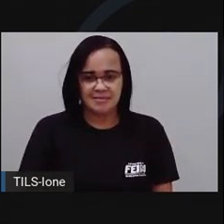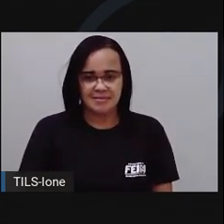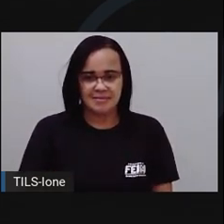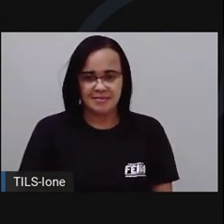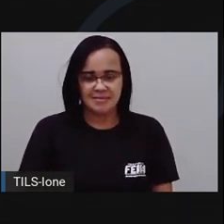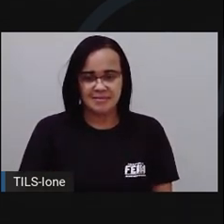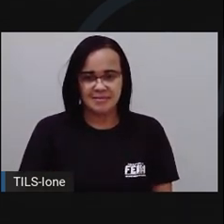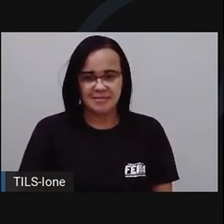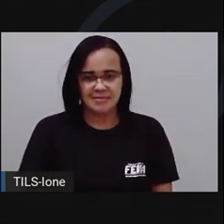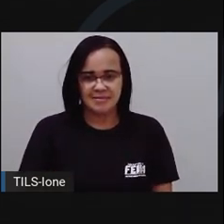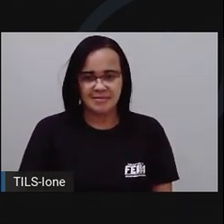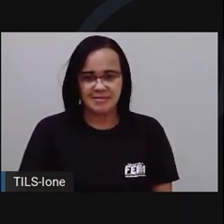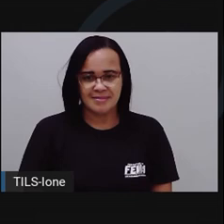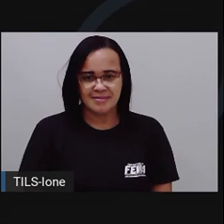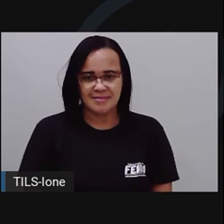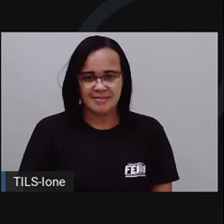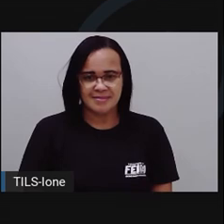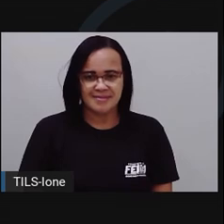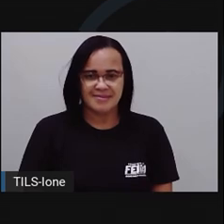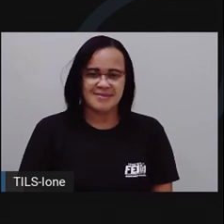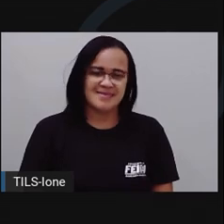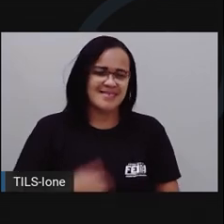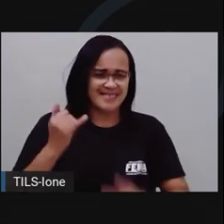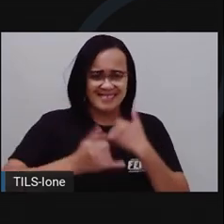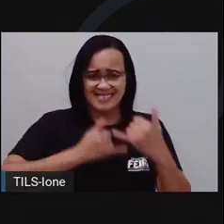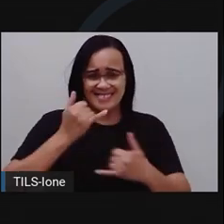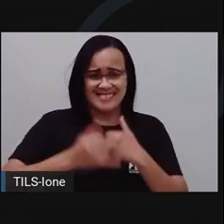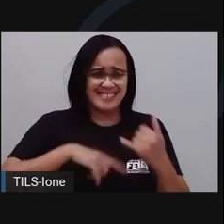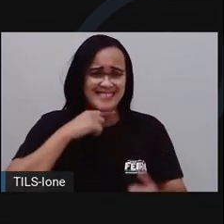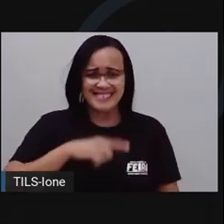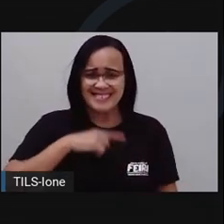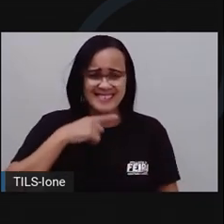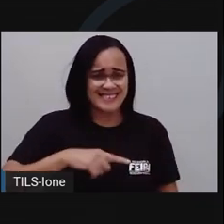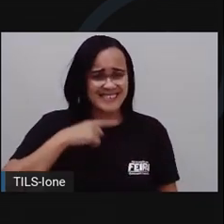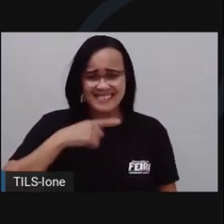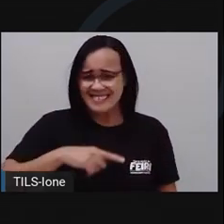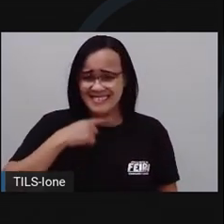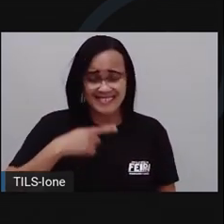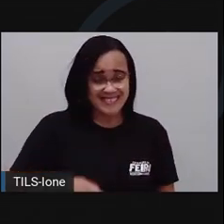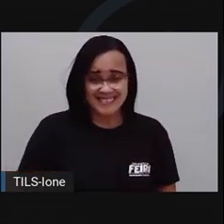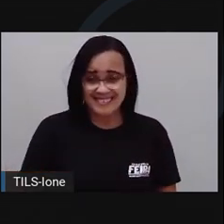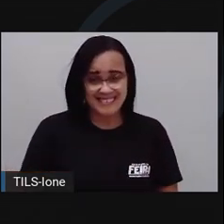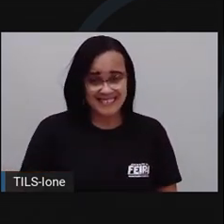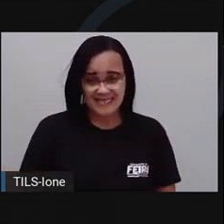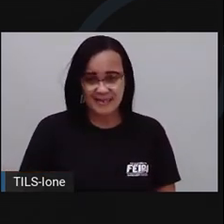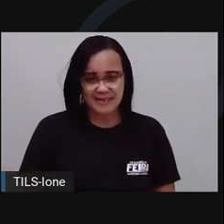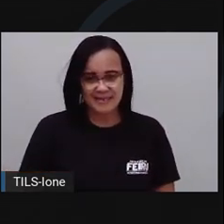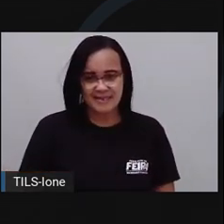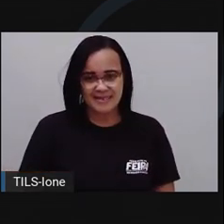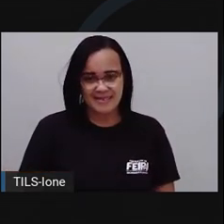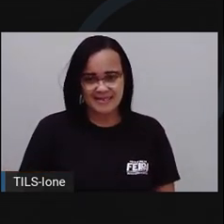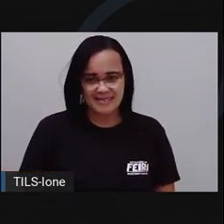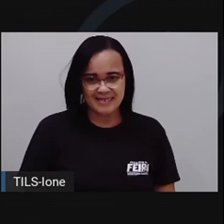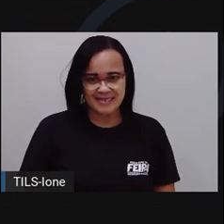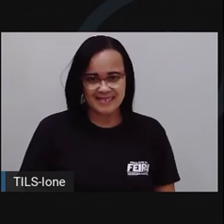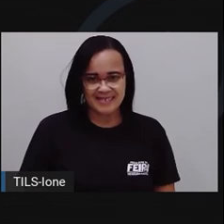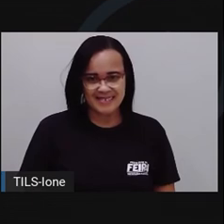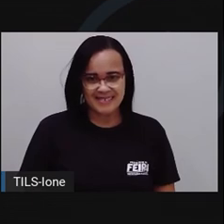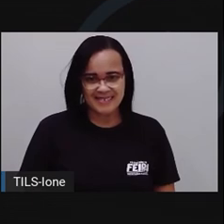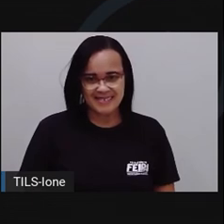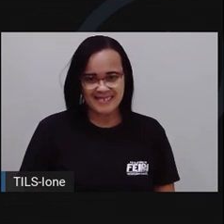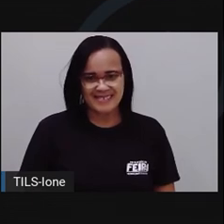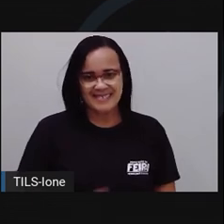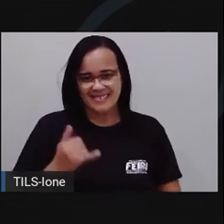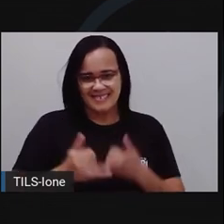Ah, cabra! Por que vocês estão rindo tanto? Será que é porque ao invés de uma cabra cega, trouxe uma bem